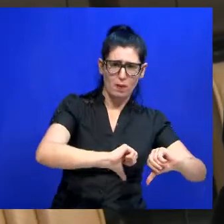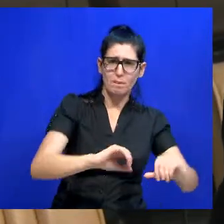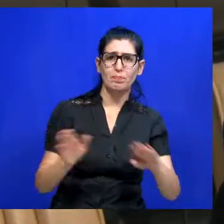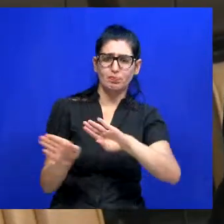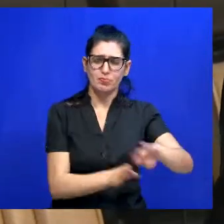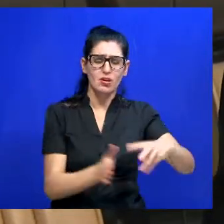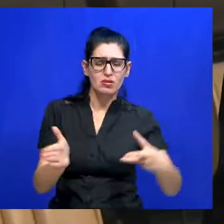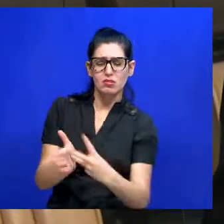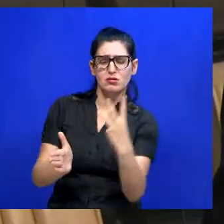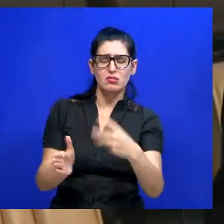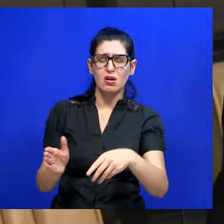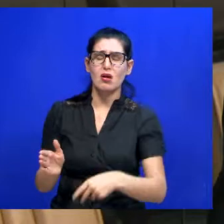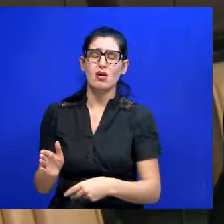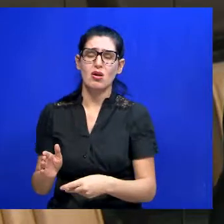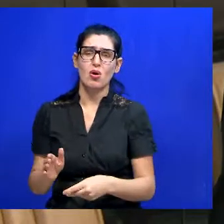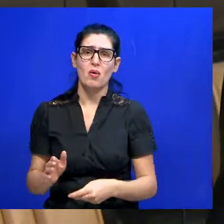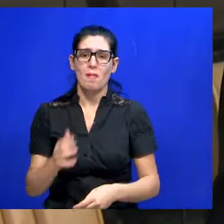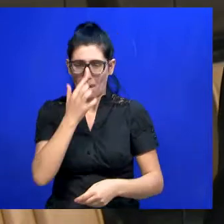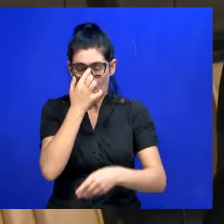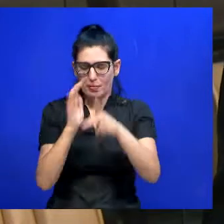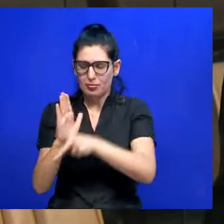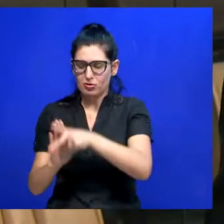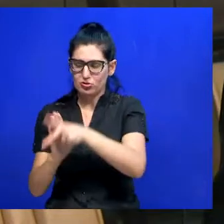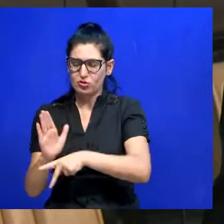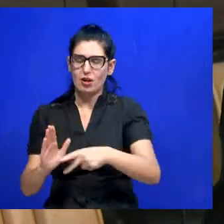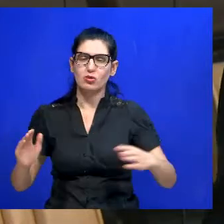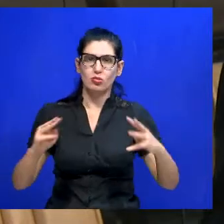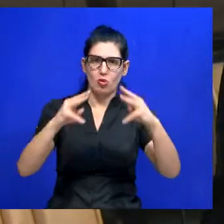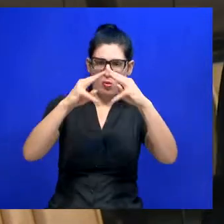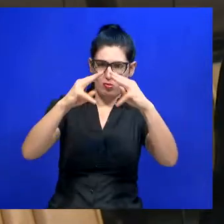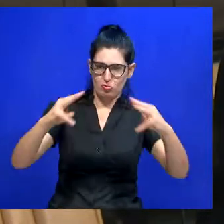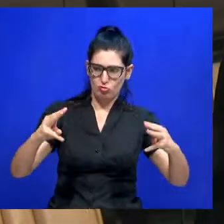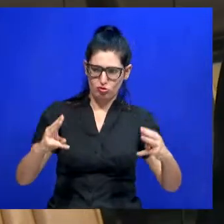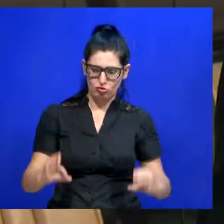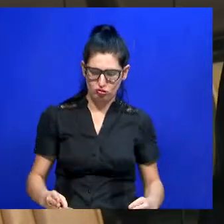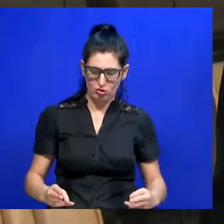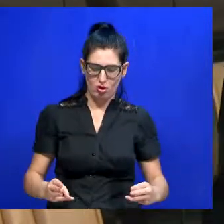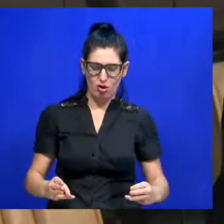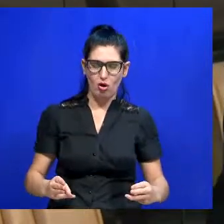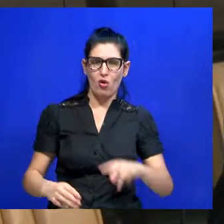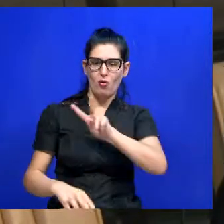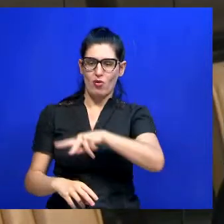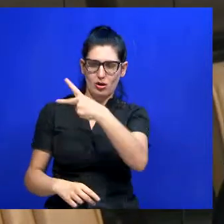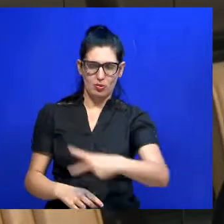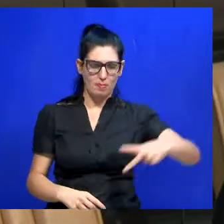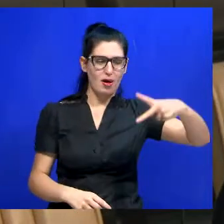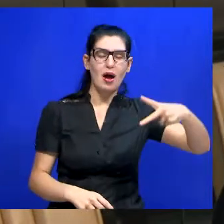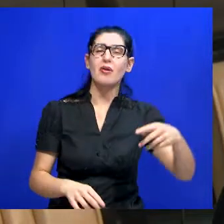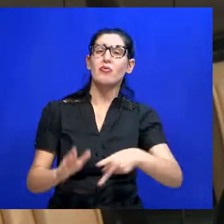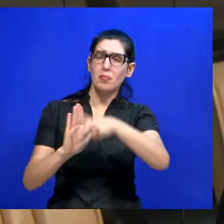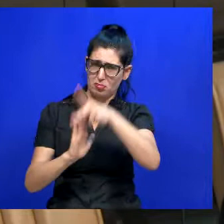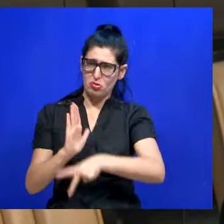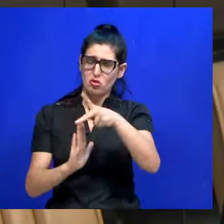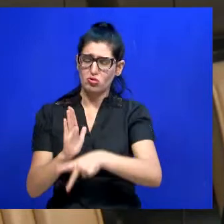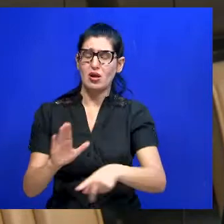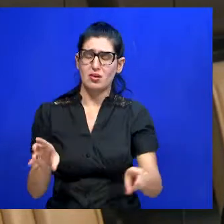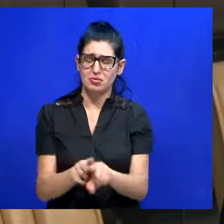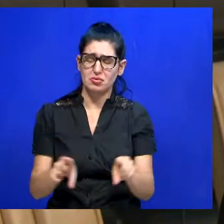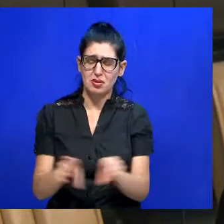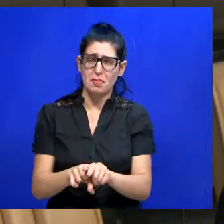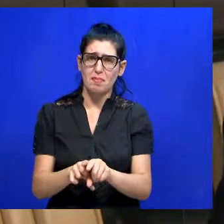projeto cria o MAVE, o Museu de Antropologia do Vale do Paraíba. Este projeto havia também sido, havia estado na